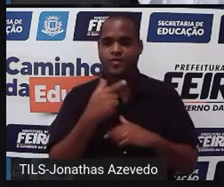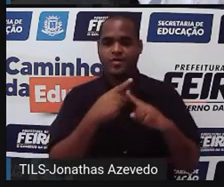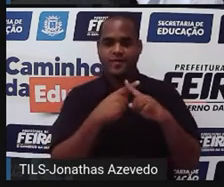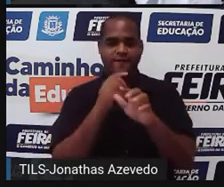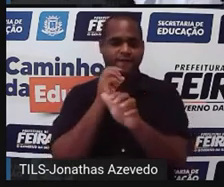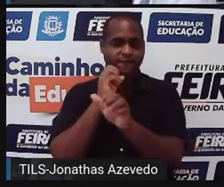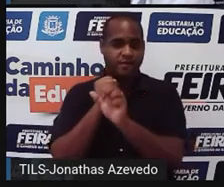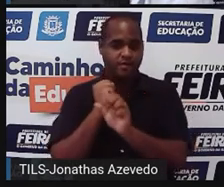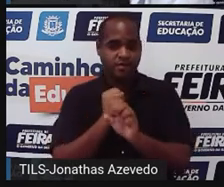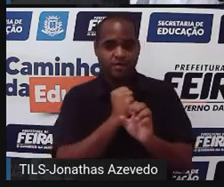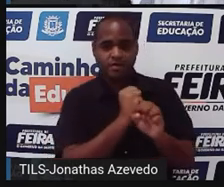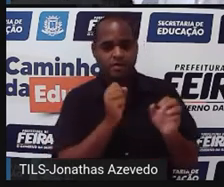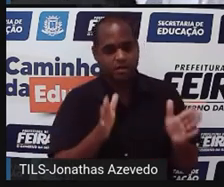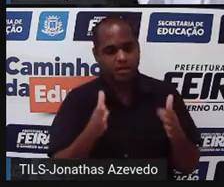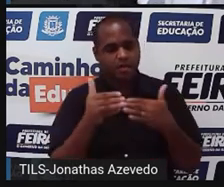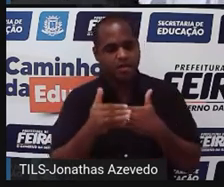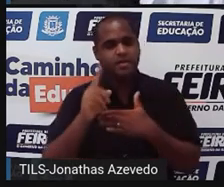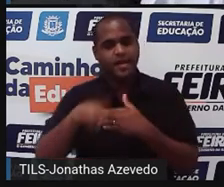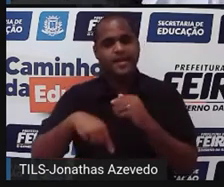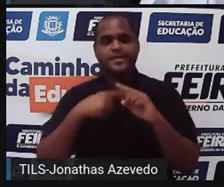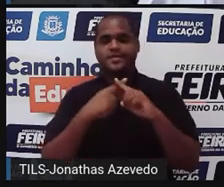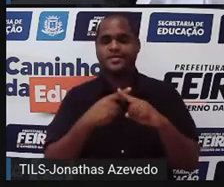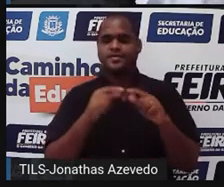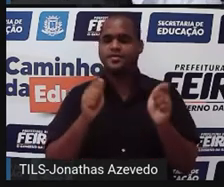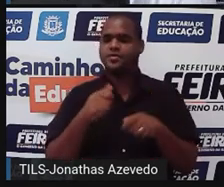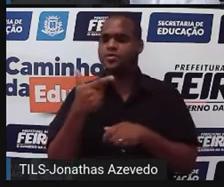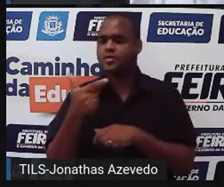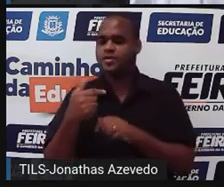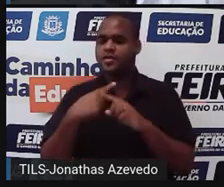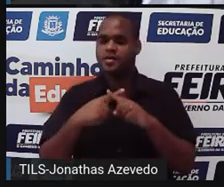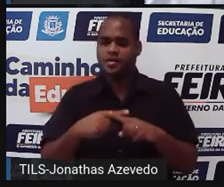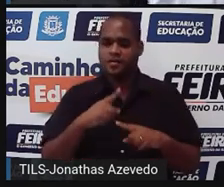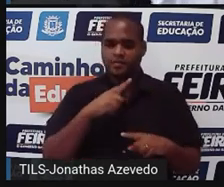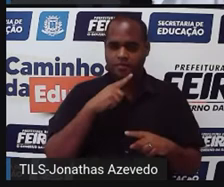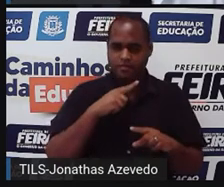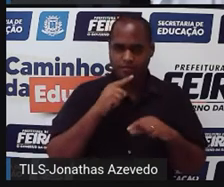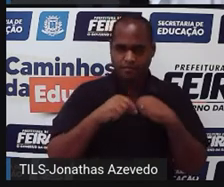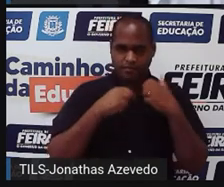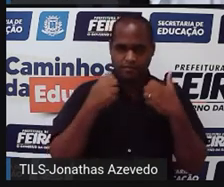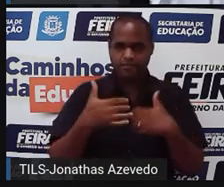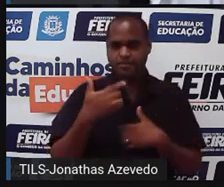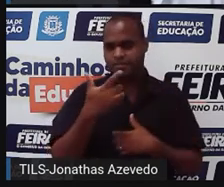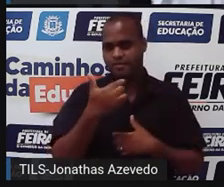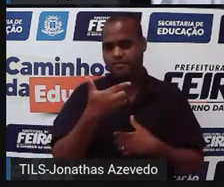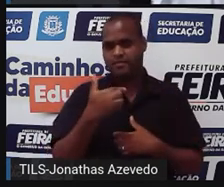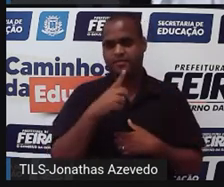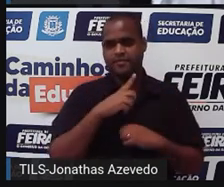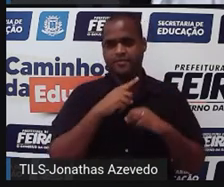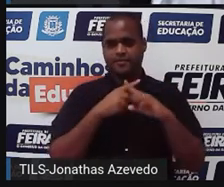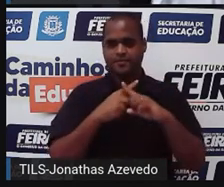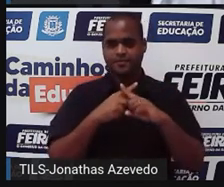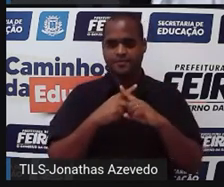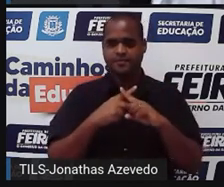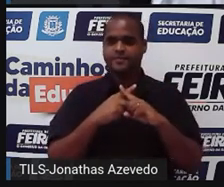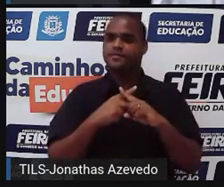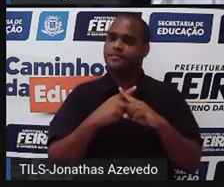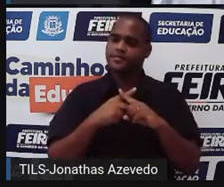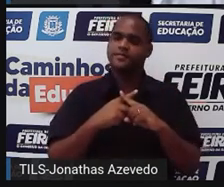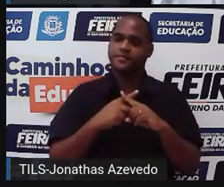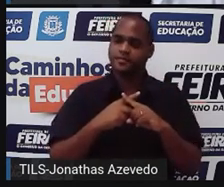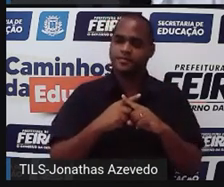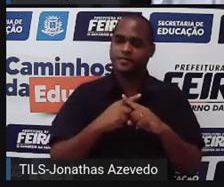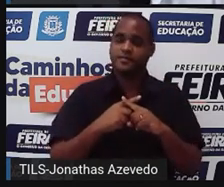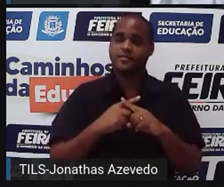quantidade de cubos que eu chamei de X. 12 vezes X é igual a 12X. Então, vou deixar isso aqui